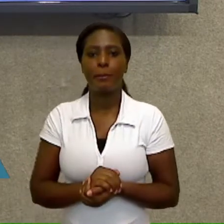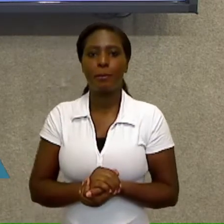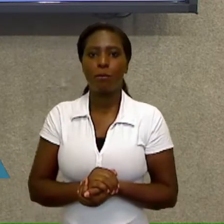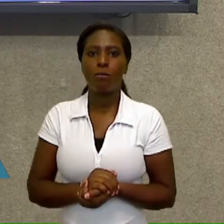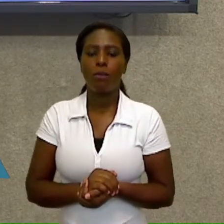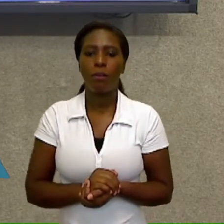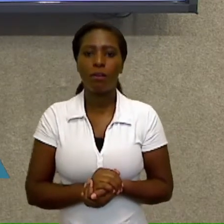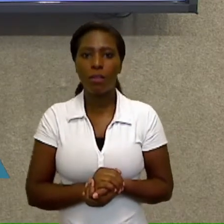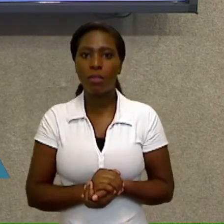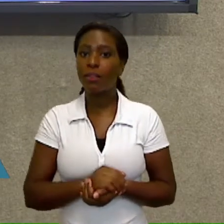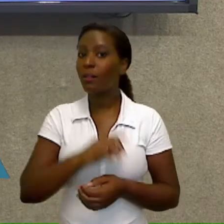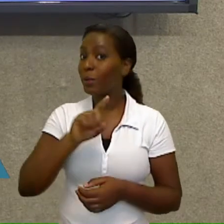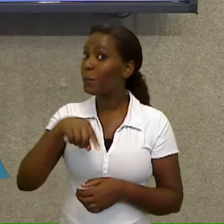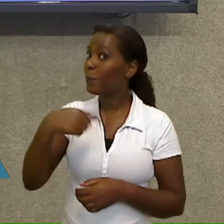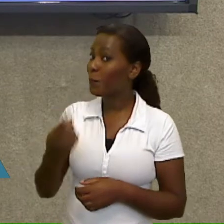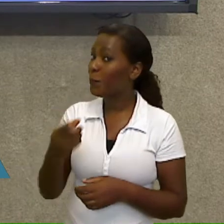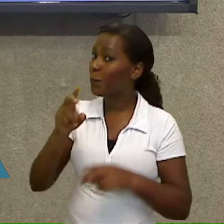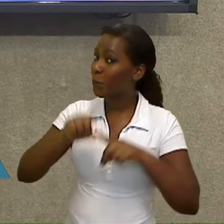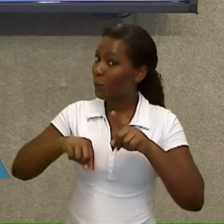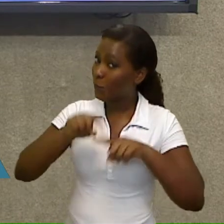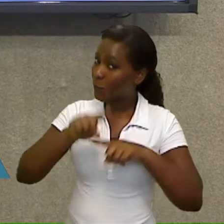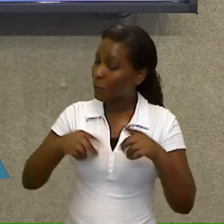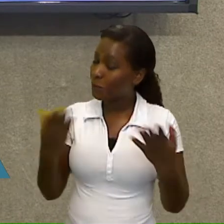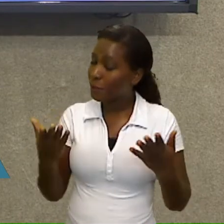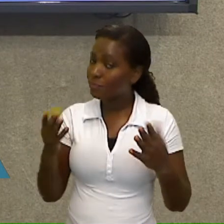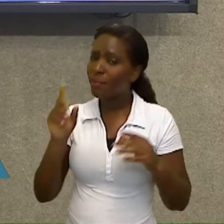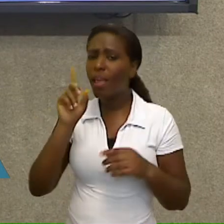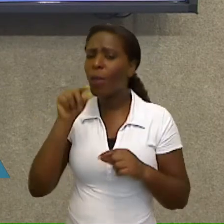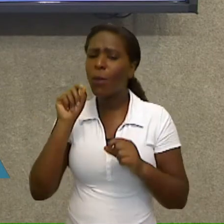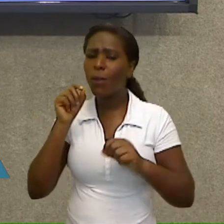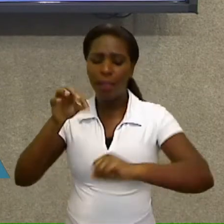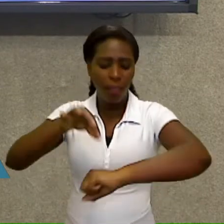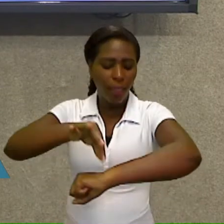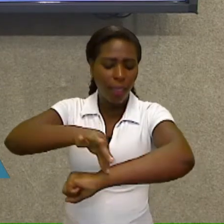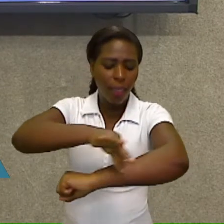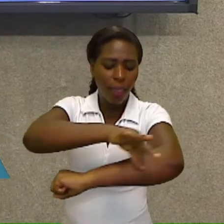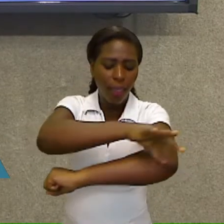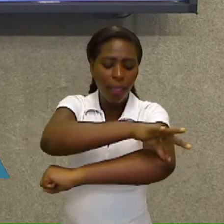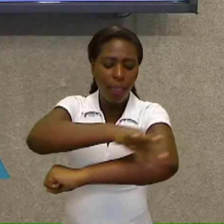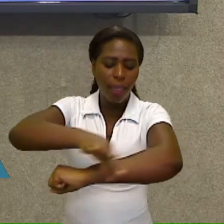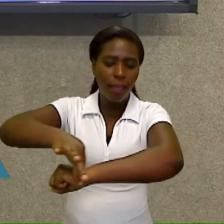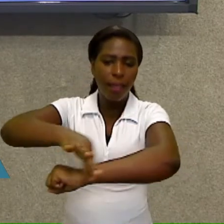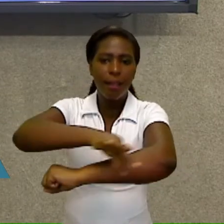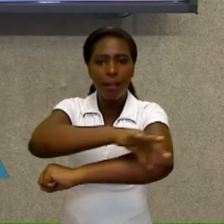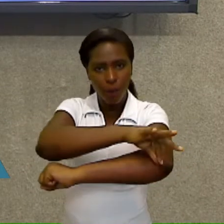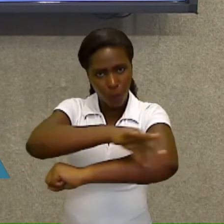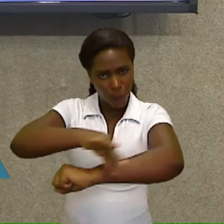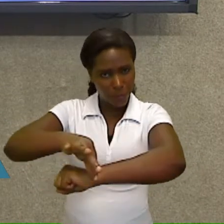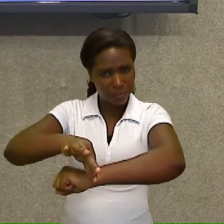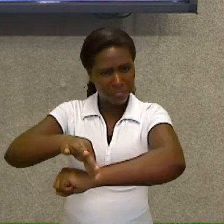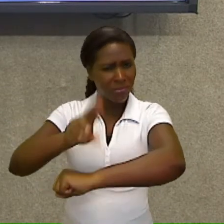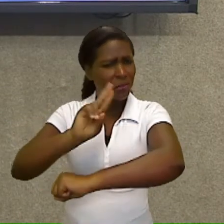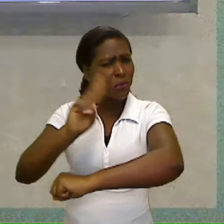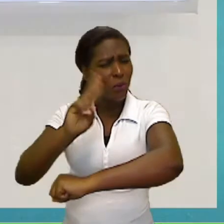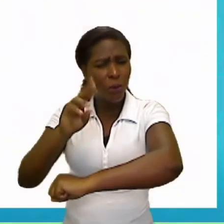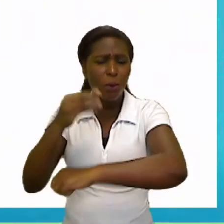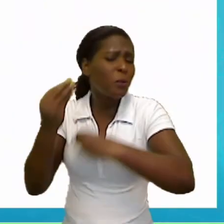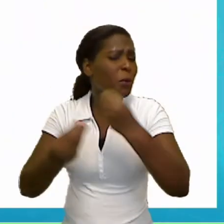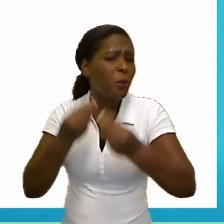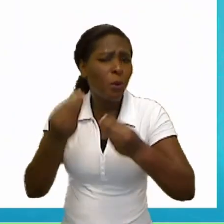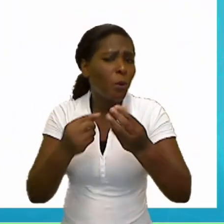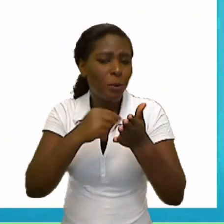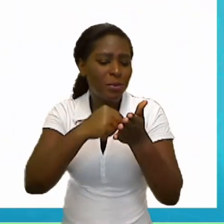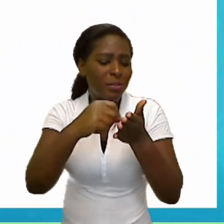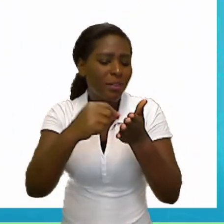O próximo objeto são... Nós só podemos observar uma régua. Régua em inglês. Ruler. Repeat. Ruler.